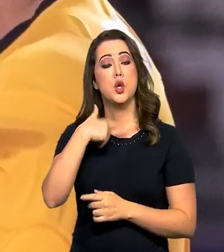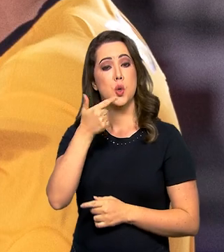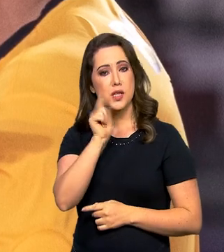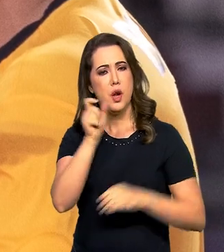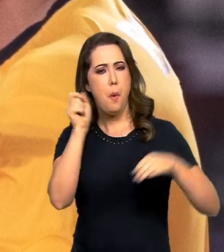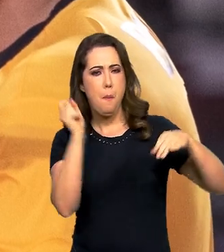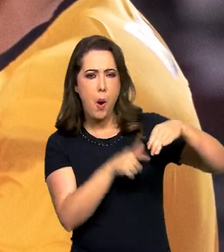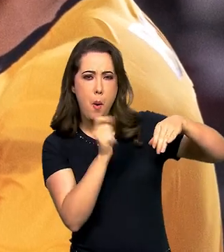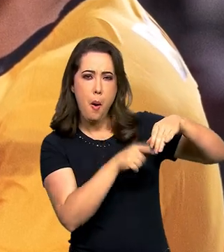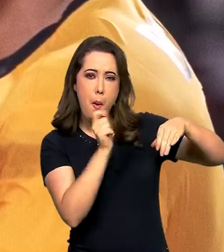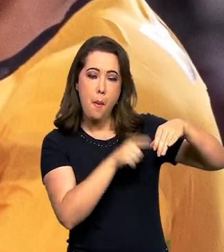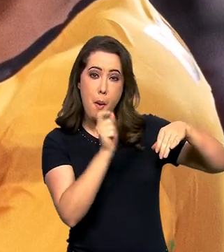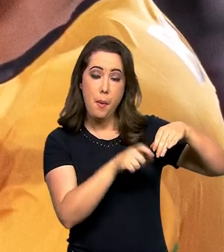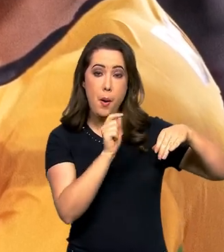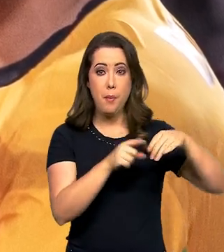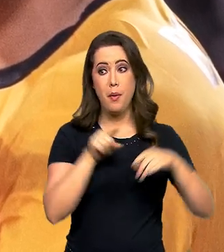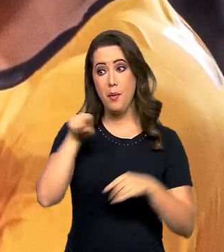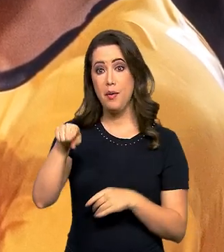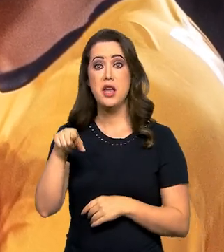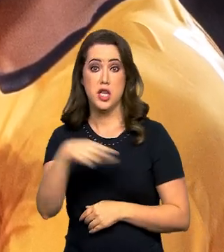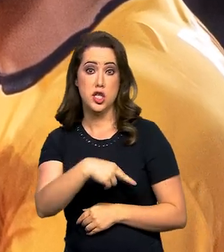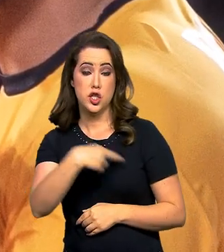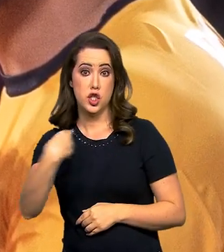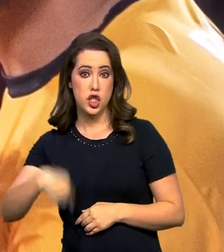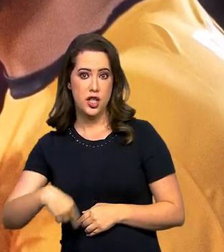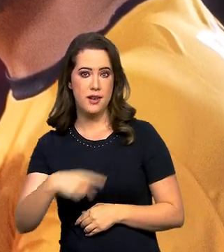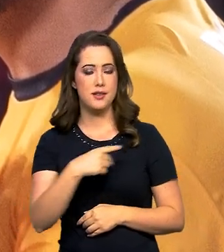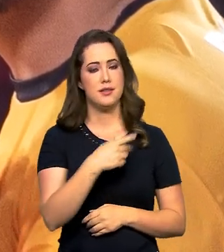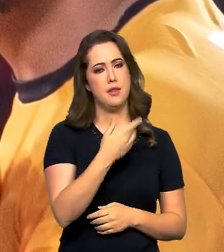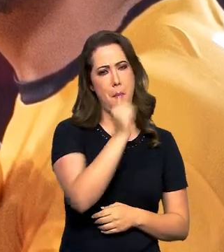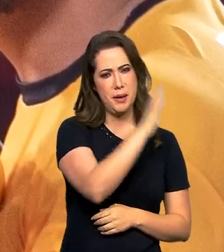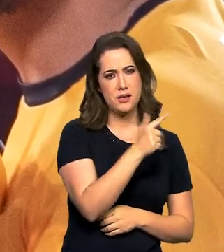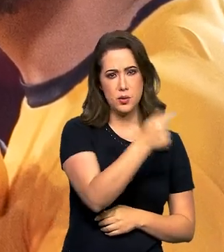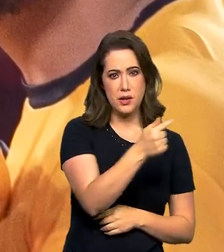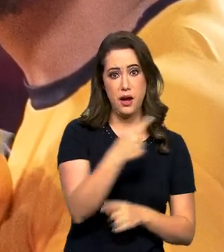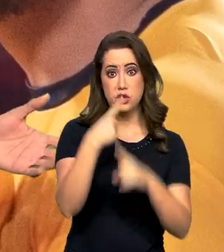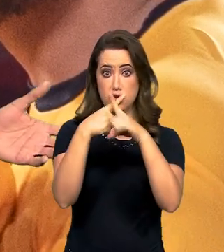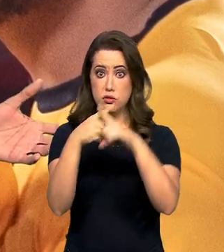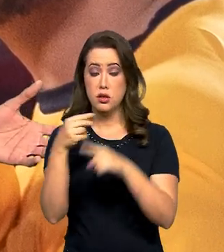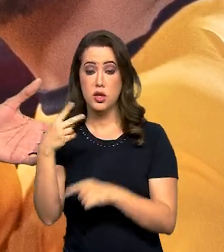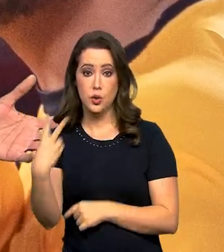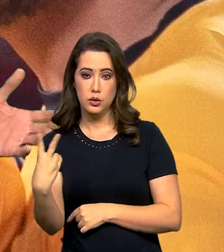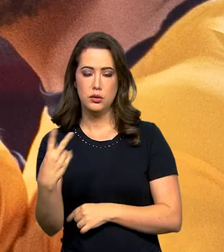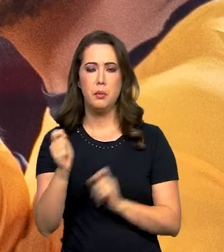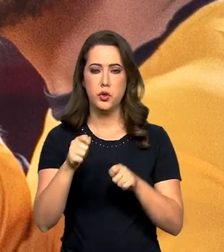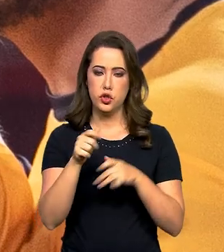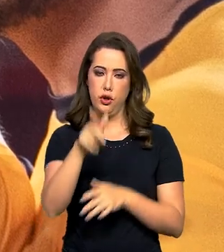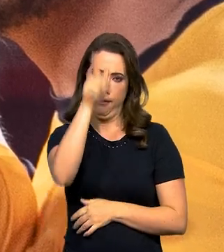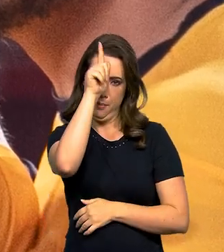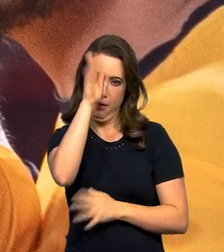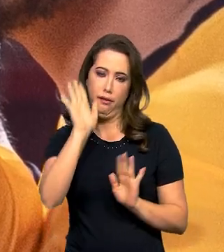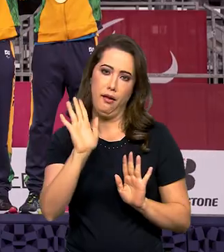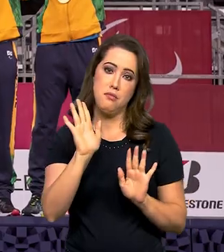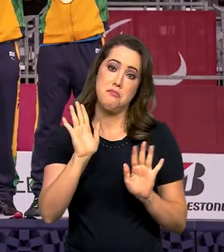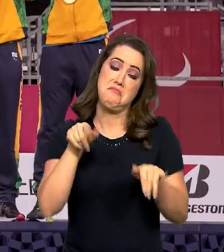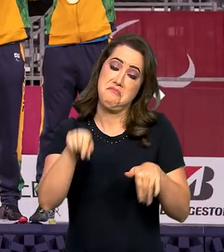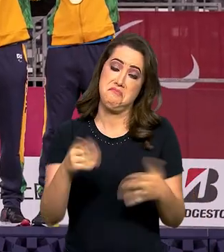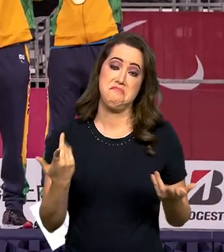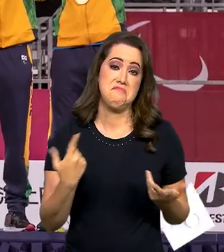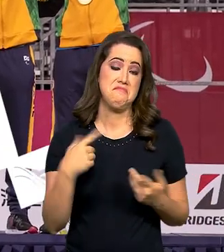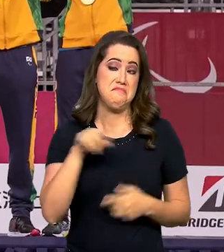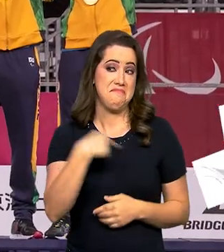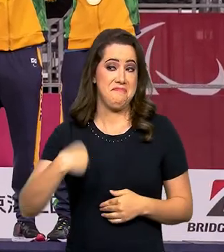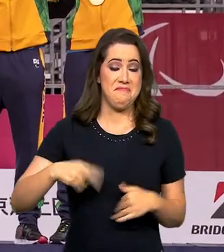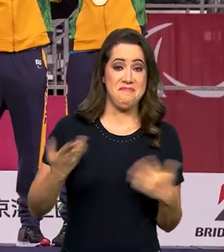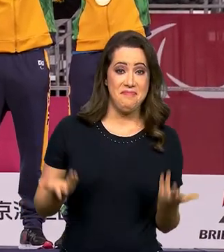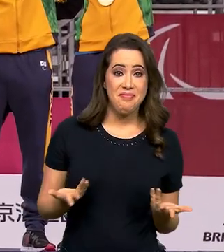aplicou uma sonora goleada pra cima dos chineses. 7 a 2, mas bem que podia ter sido em cima da Alemanha, né? O Brasil